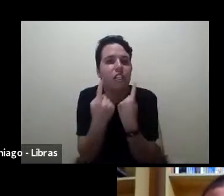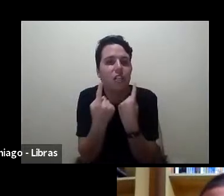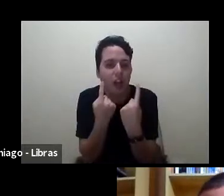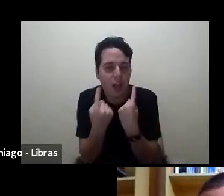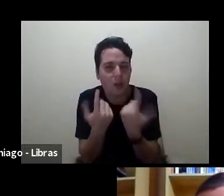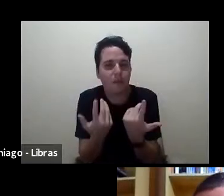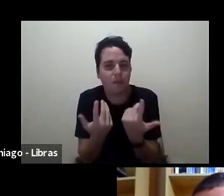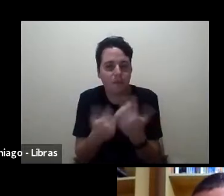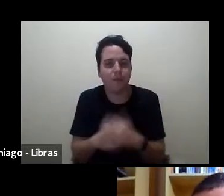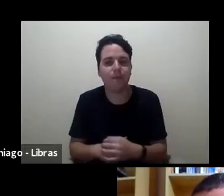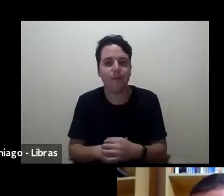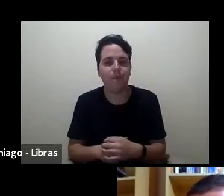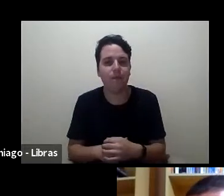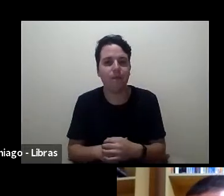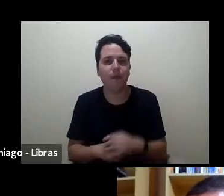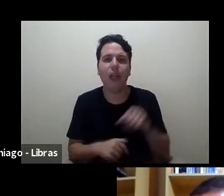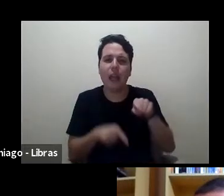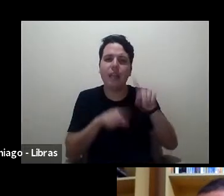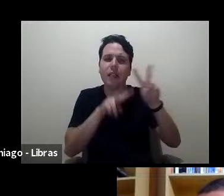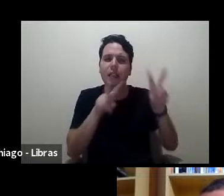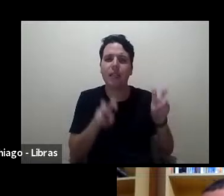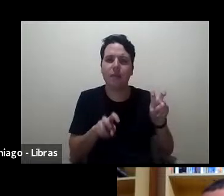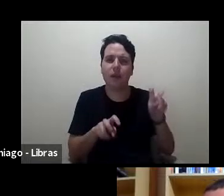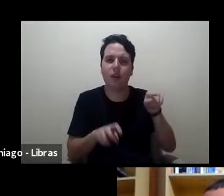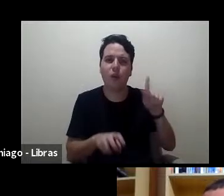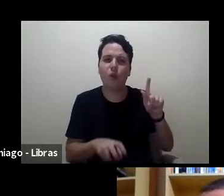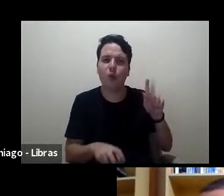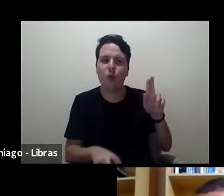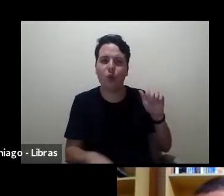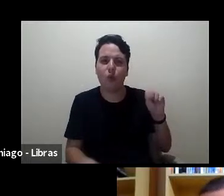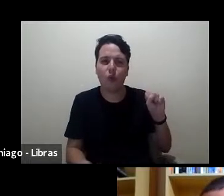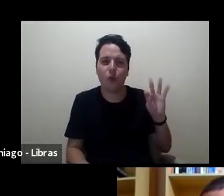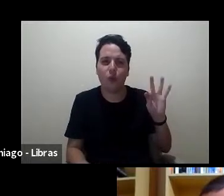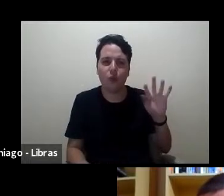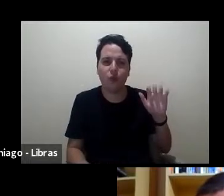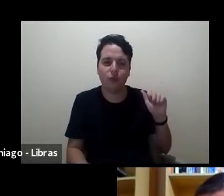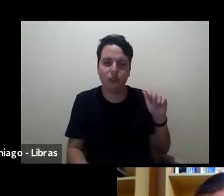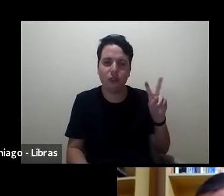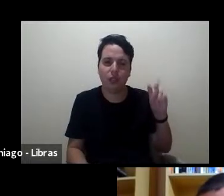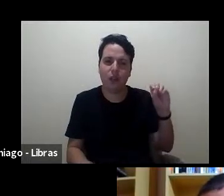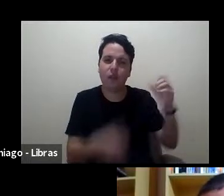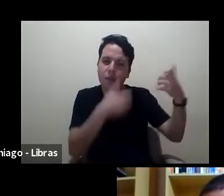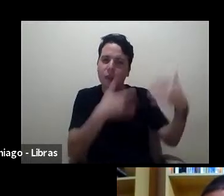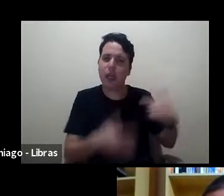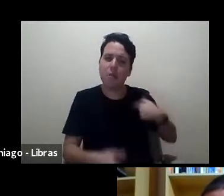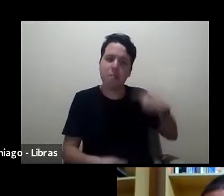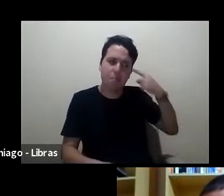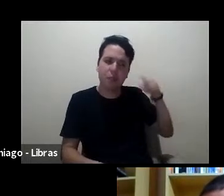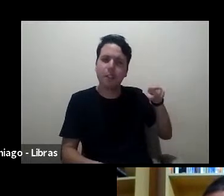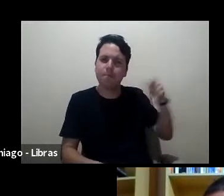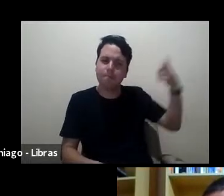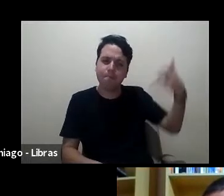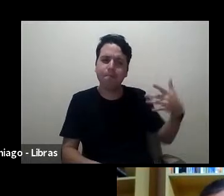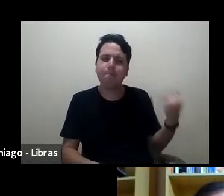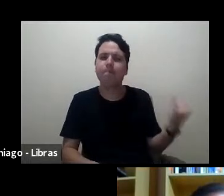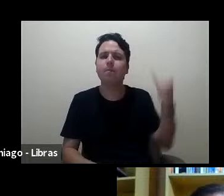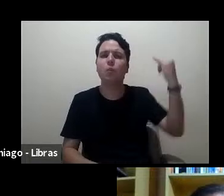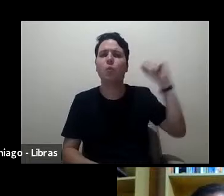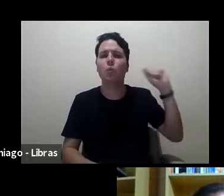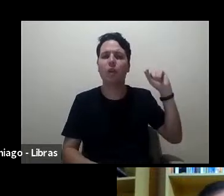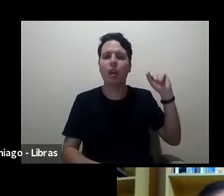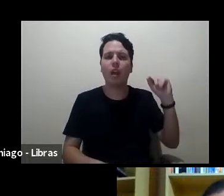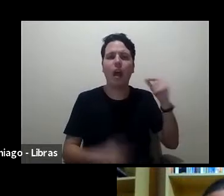Então, o Gustavo falava, eu acho muito importante isso que o Gustavo dizia sobre a linguagem que a resenha